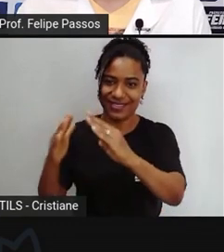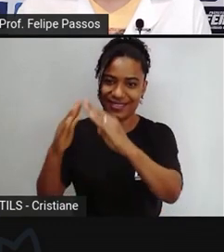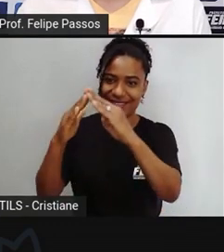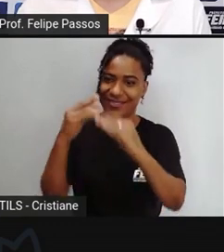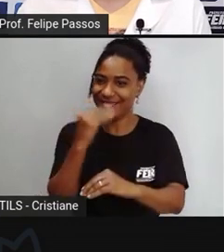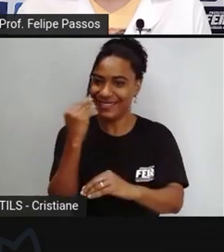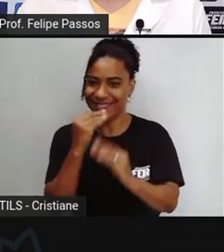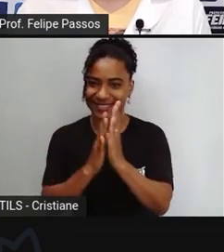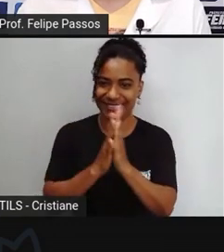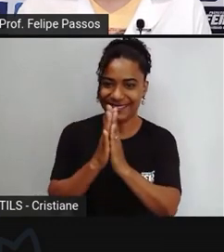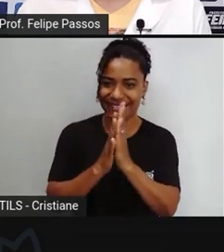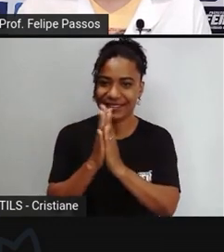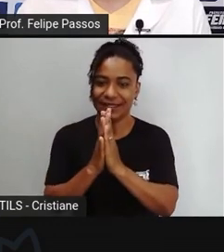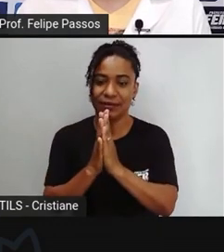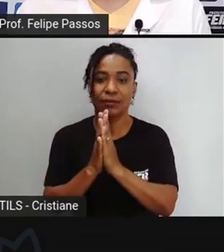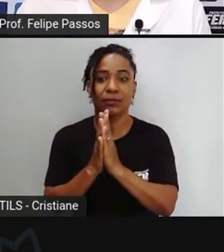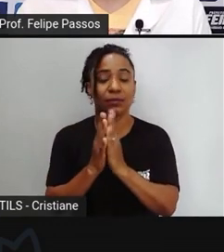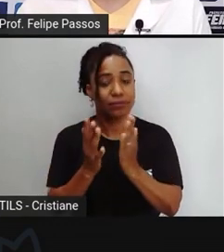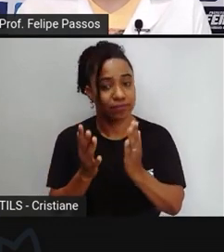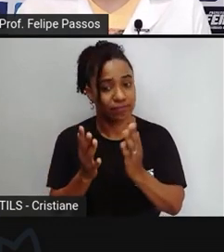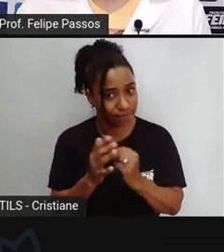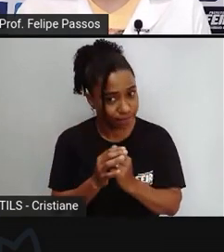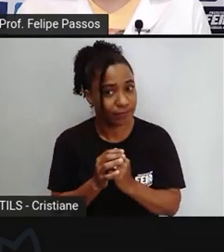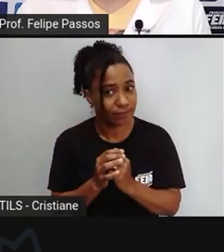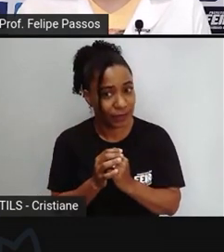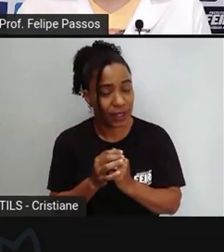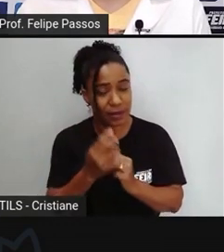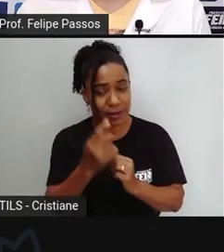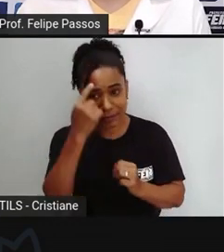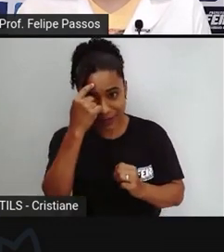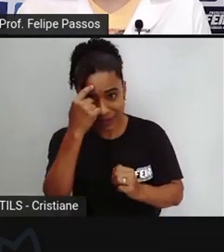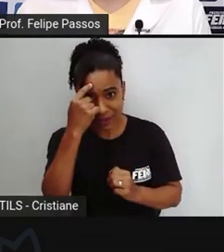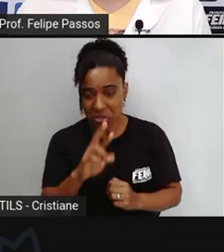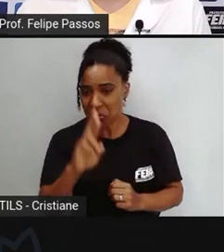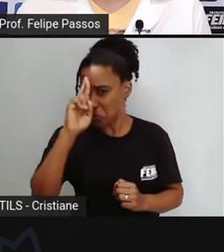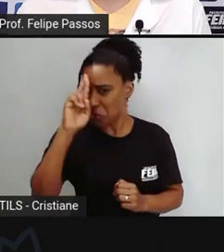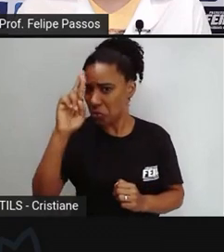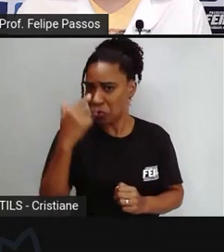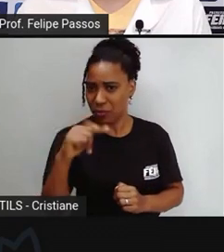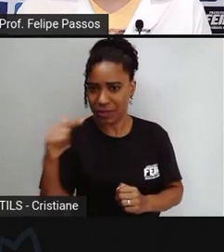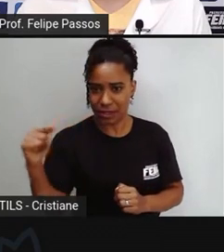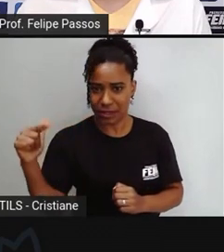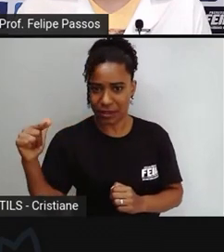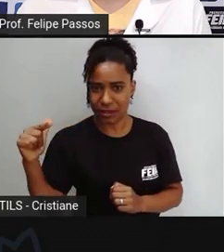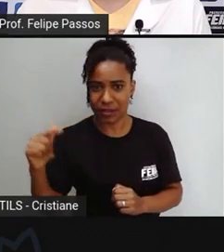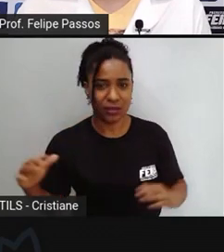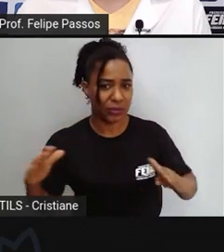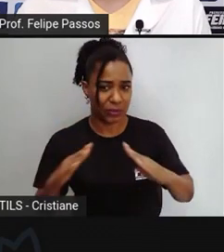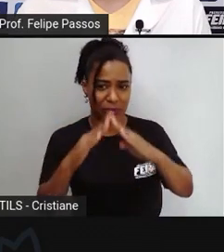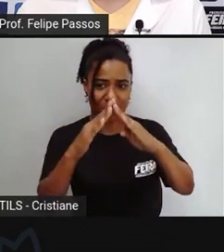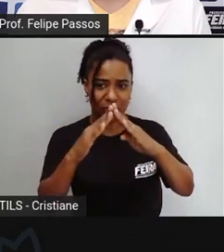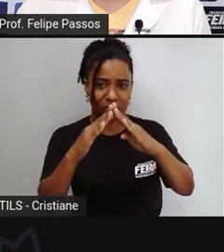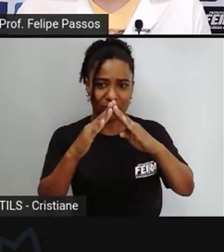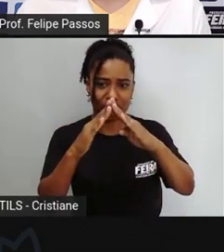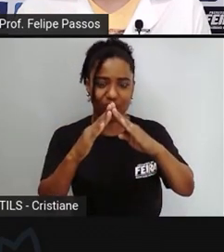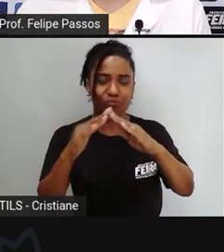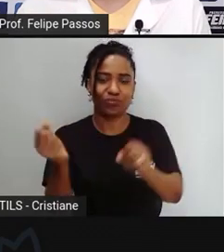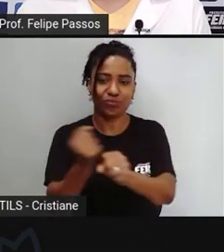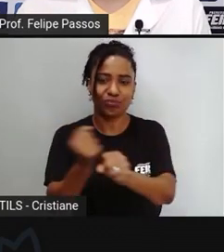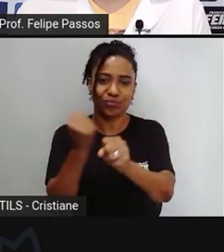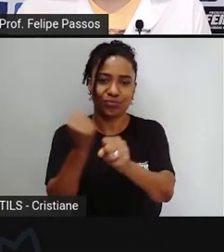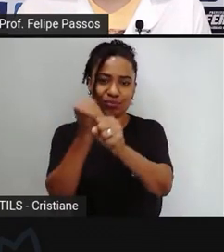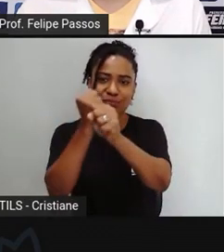que o proprietário não apareça se aparecer nós vamos ter mais